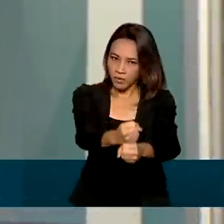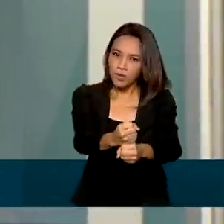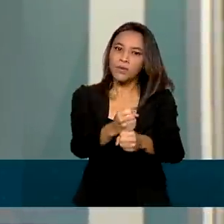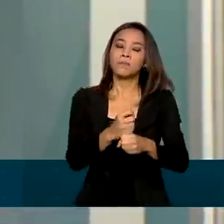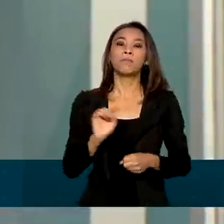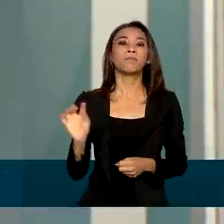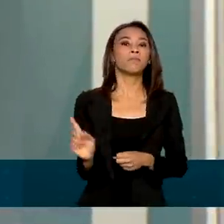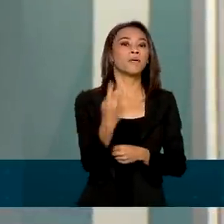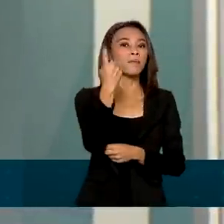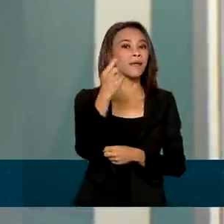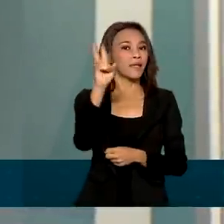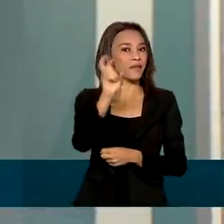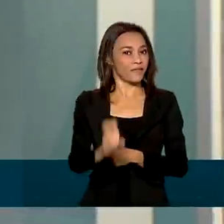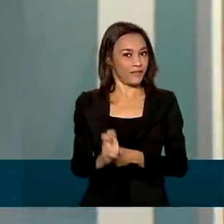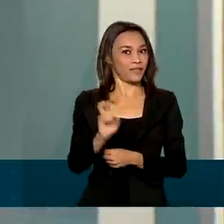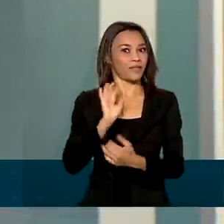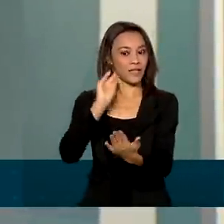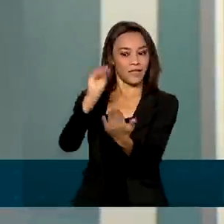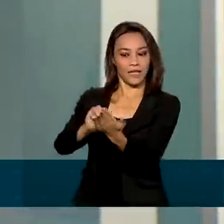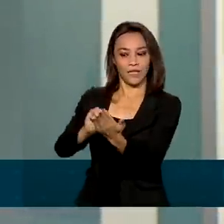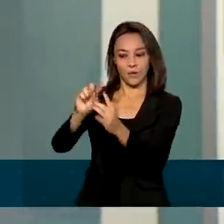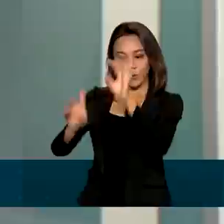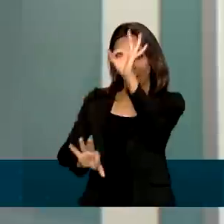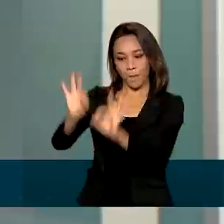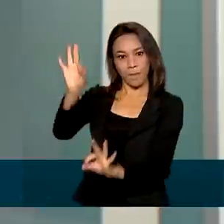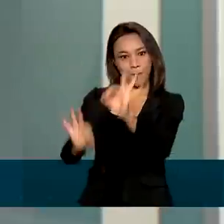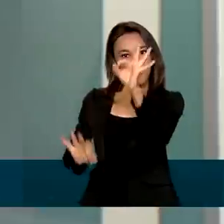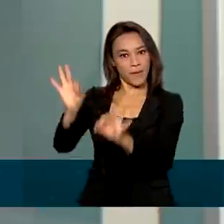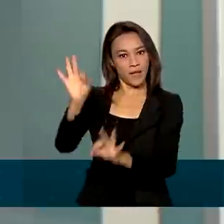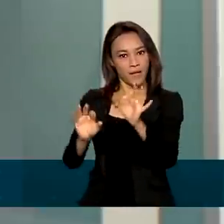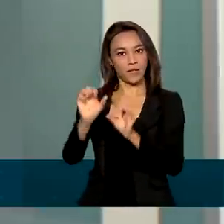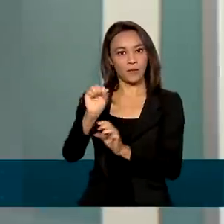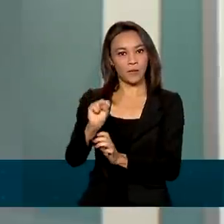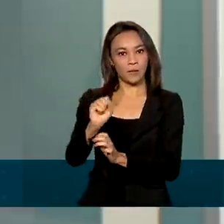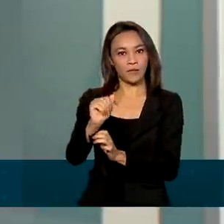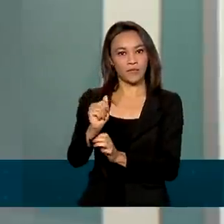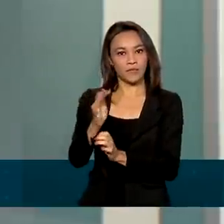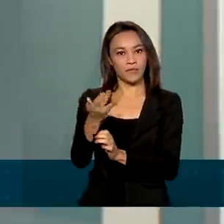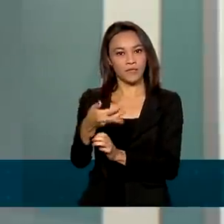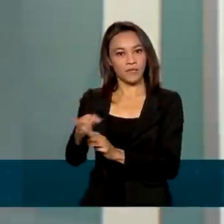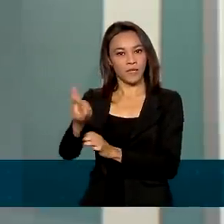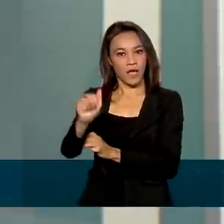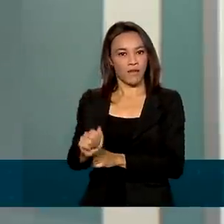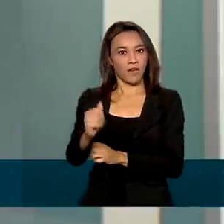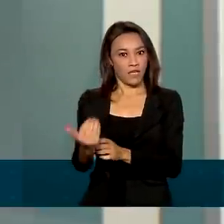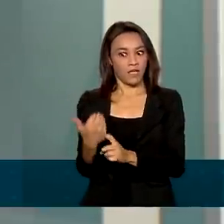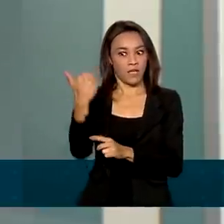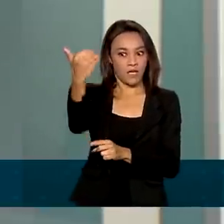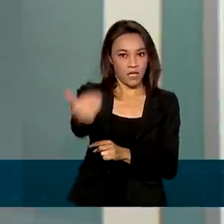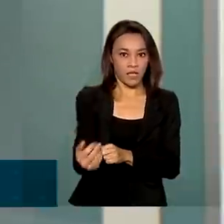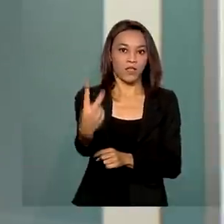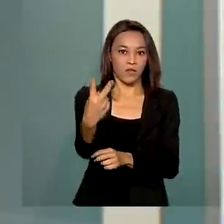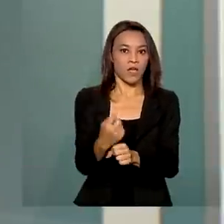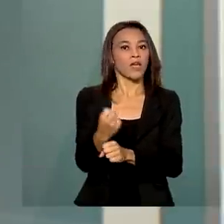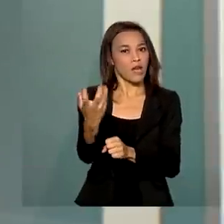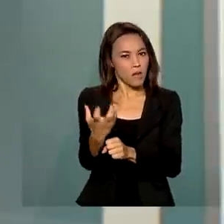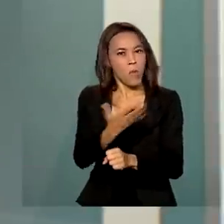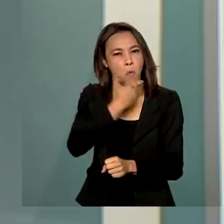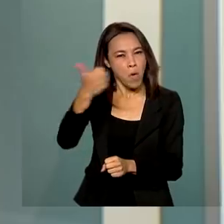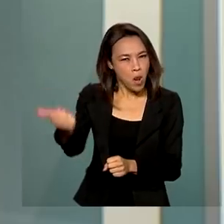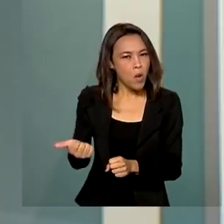está no plano safra, e daqui a dois anos queremos ser o maior banco de